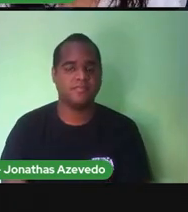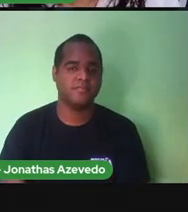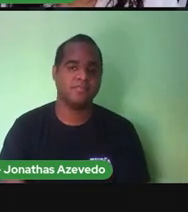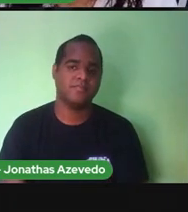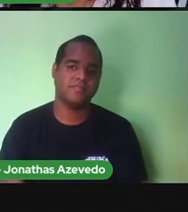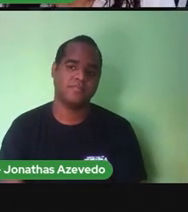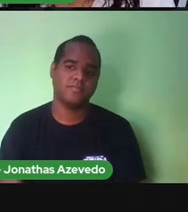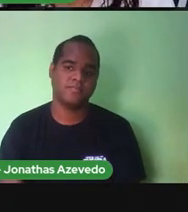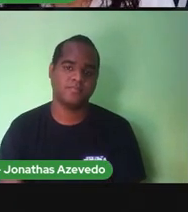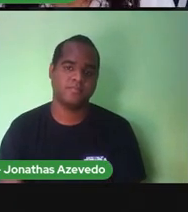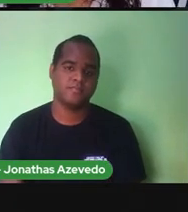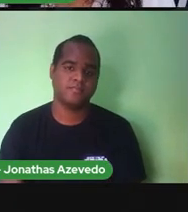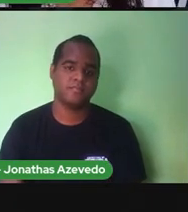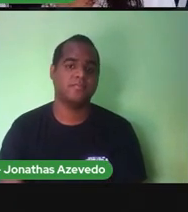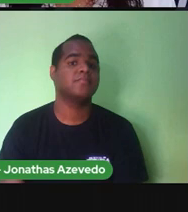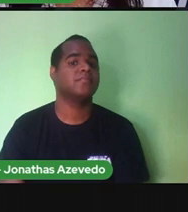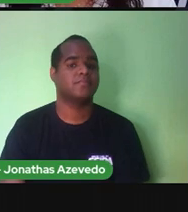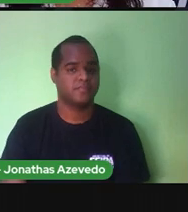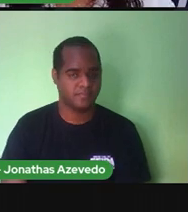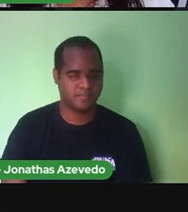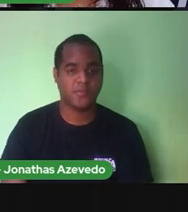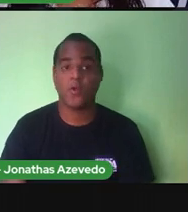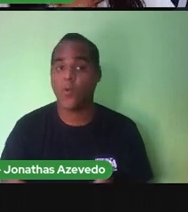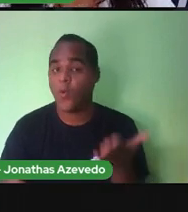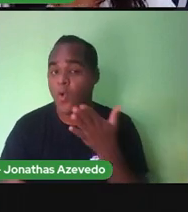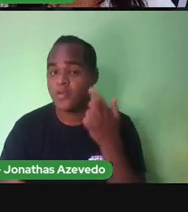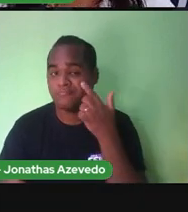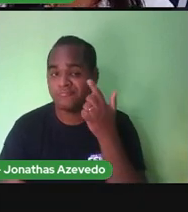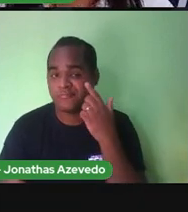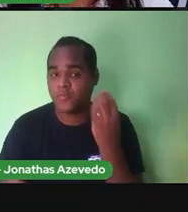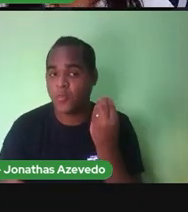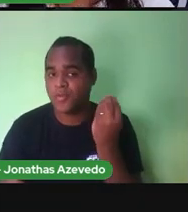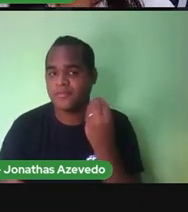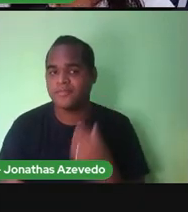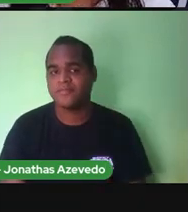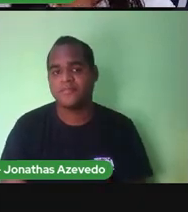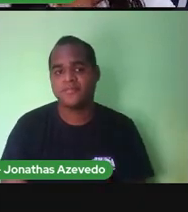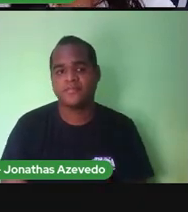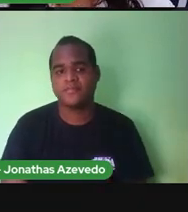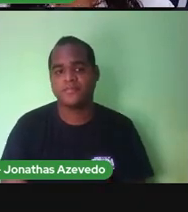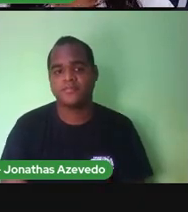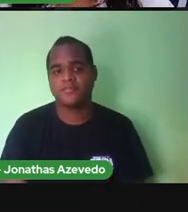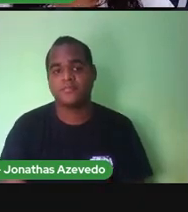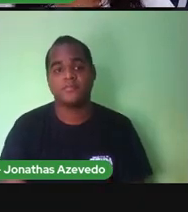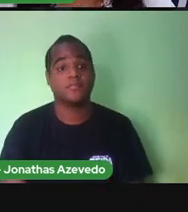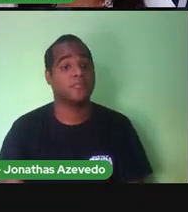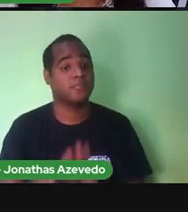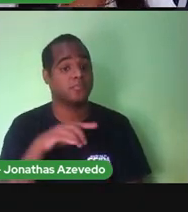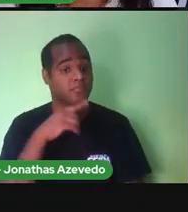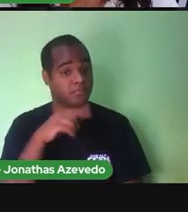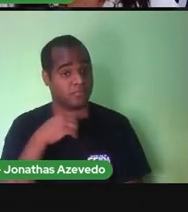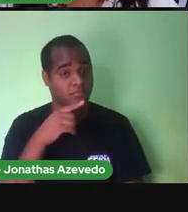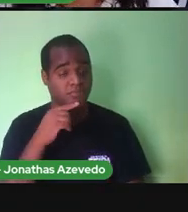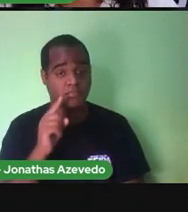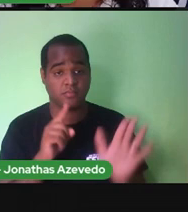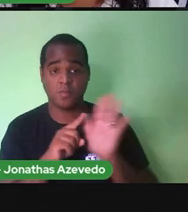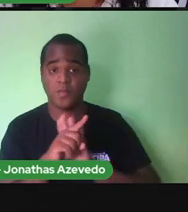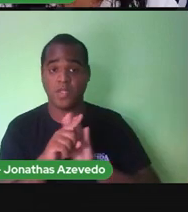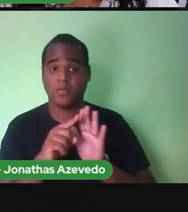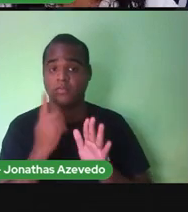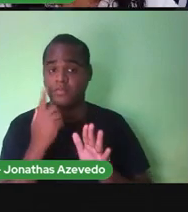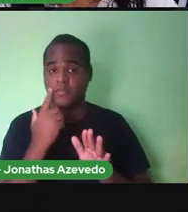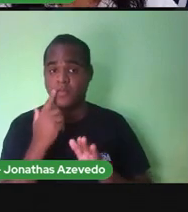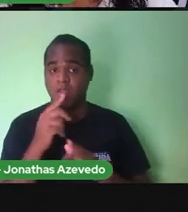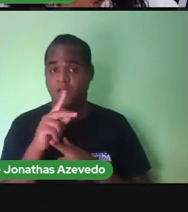E vamos praticar mais um pouquinho. Lembrando que se você tiver dúvida, você pode recorrer aqui à nossa